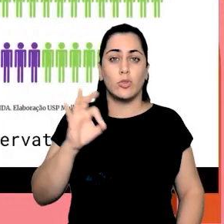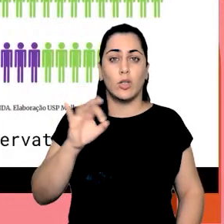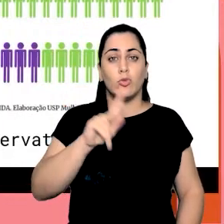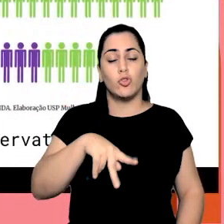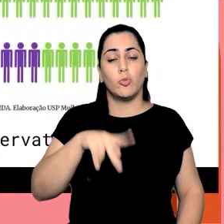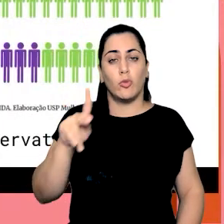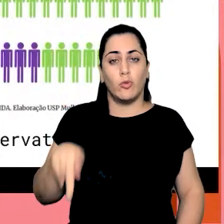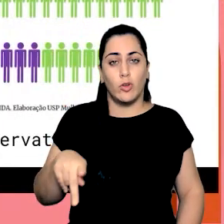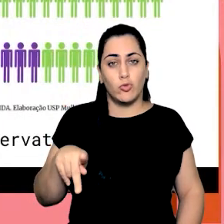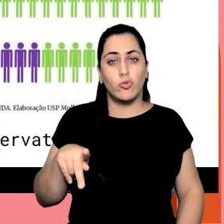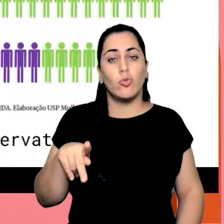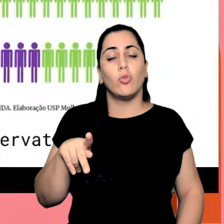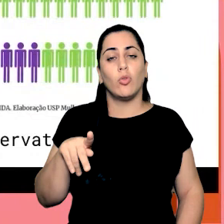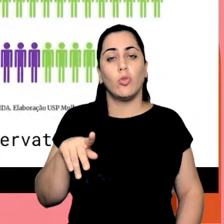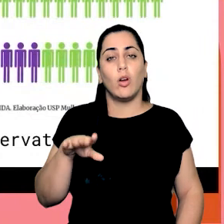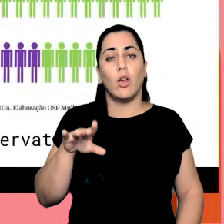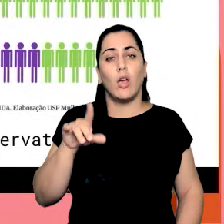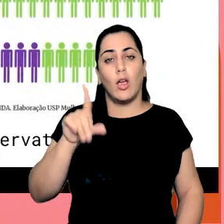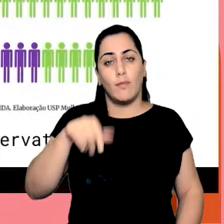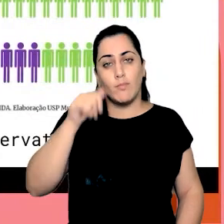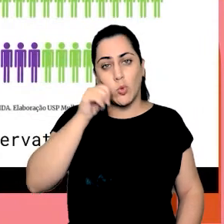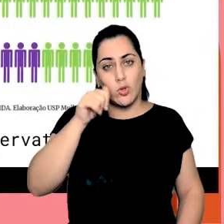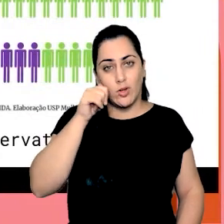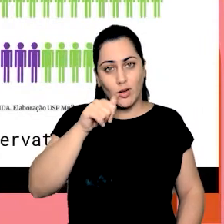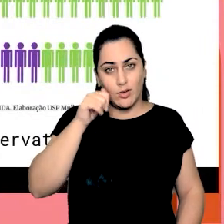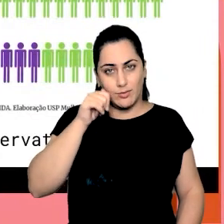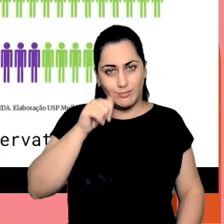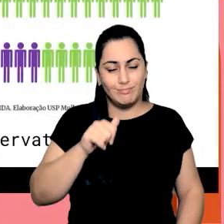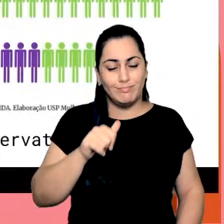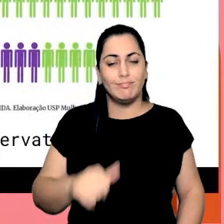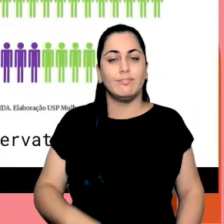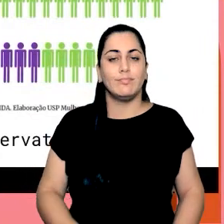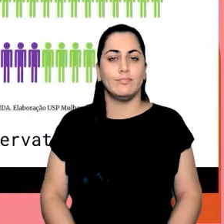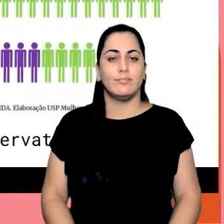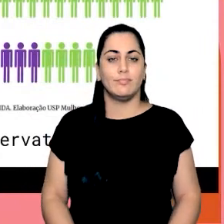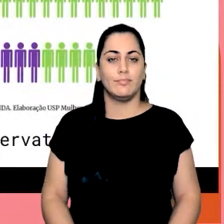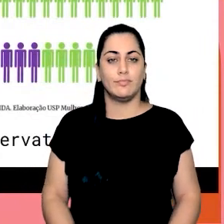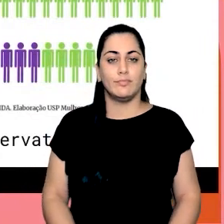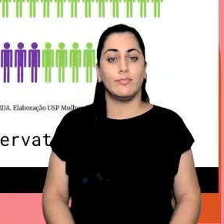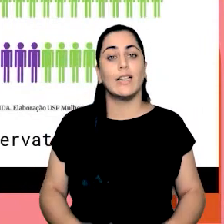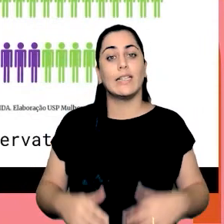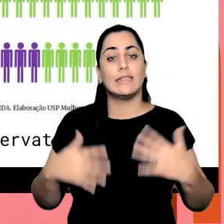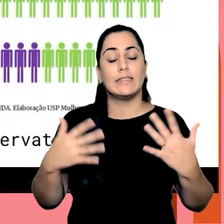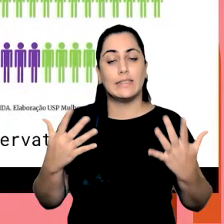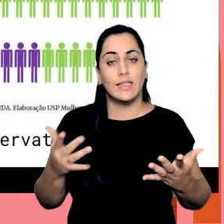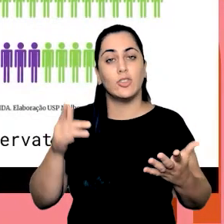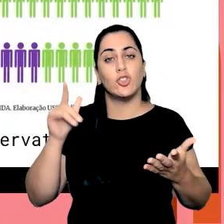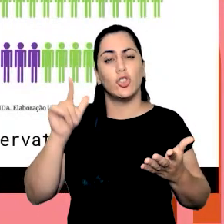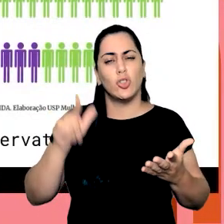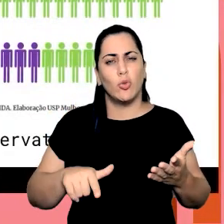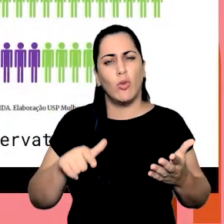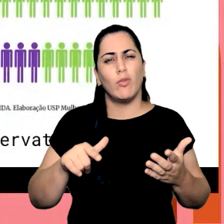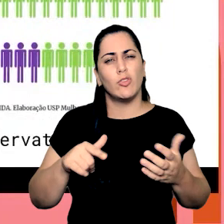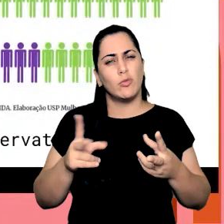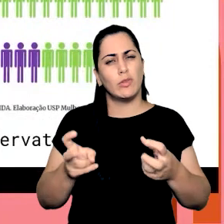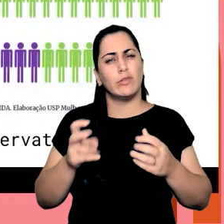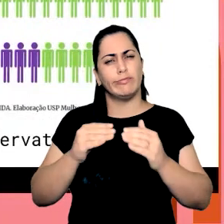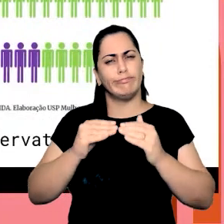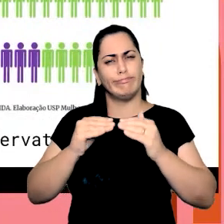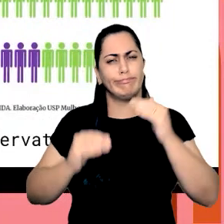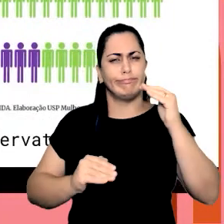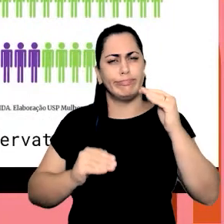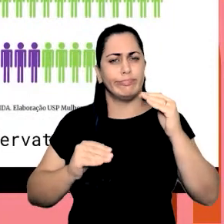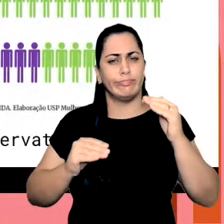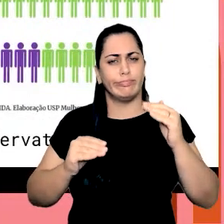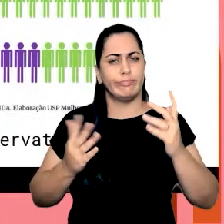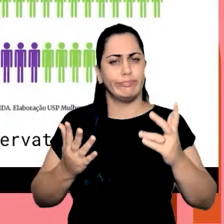eram era composto por mulheres e aí entra mais uma vez uma disparidade dos dados que